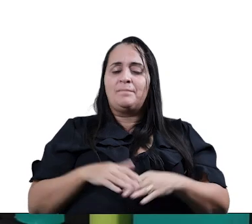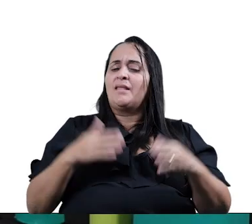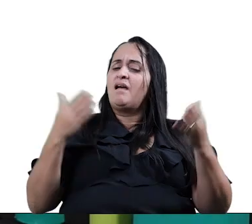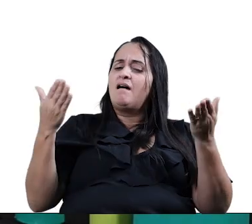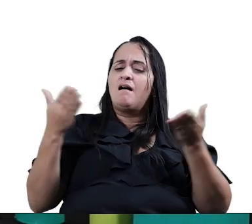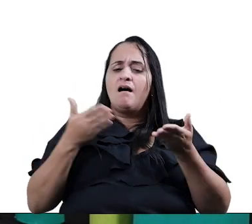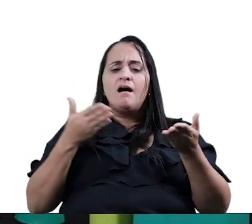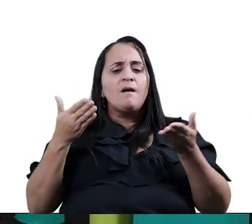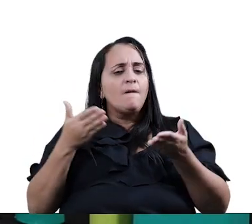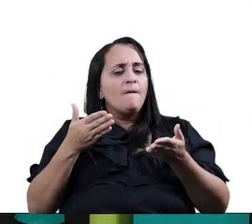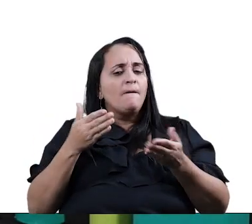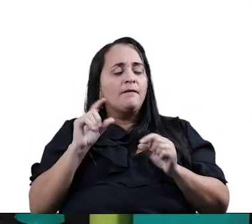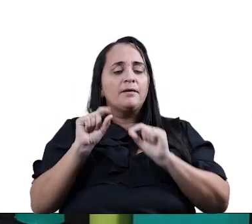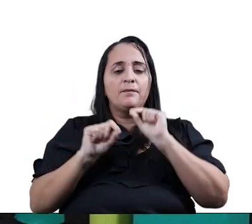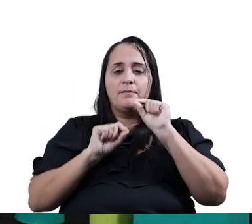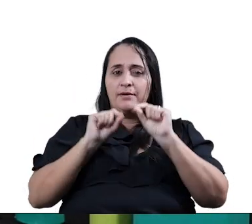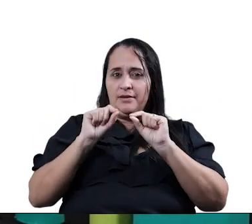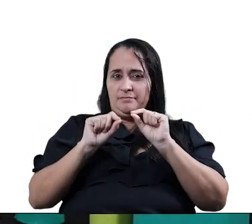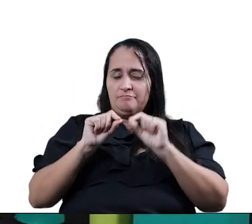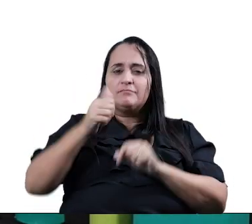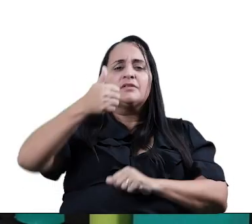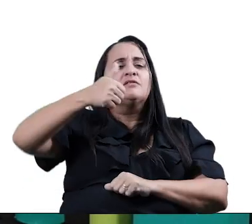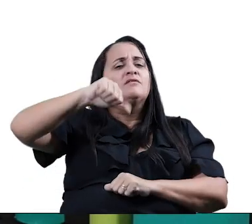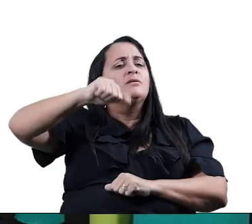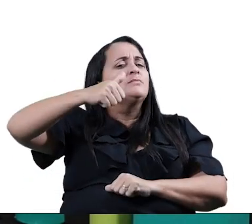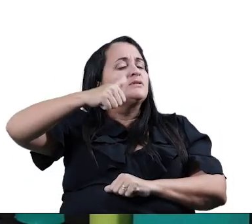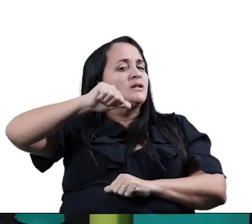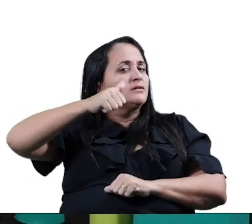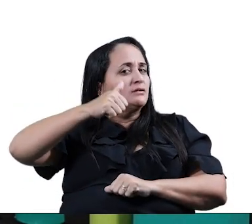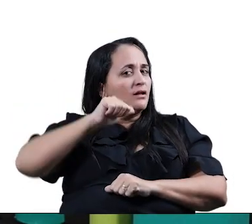Agora Vamos analisar